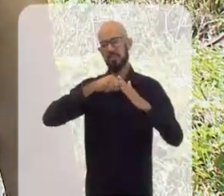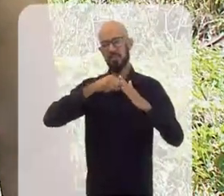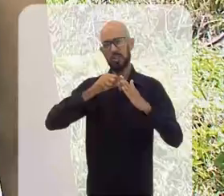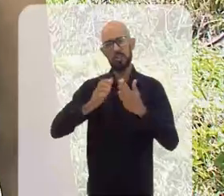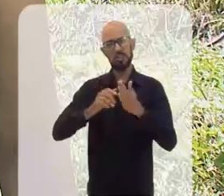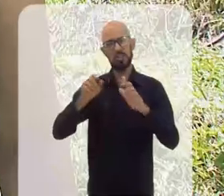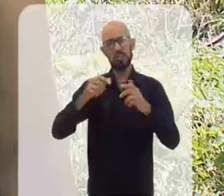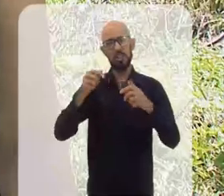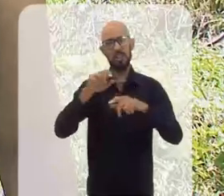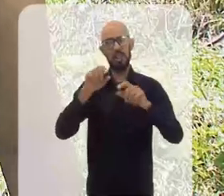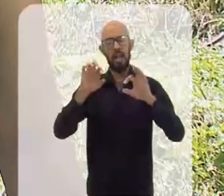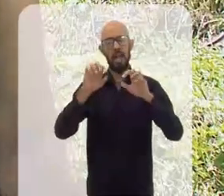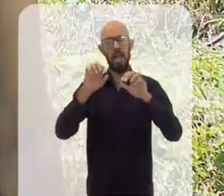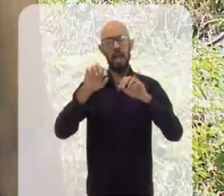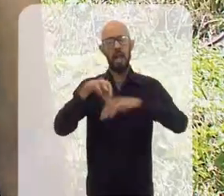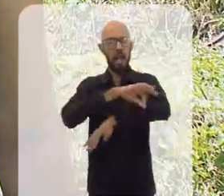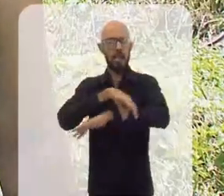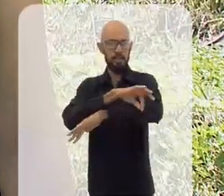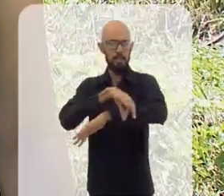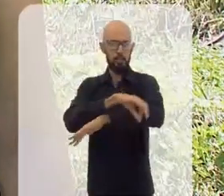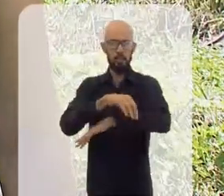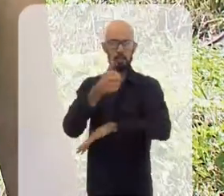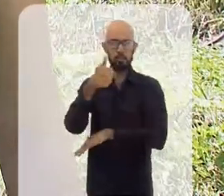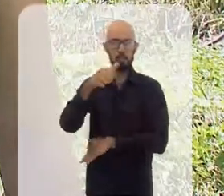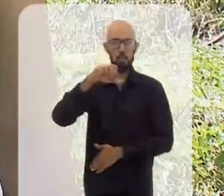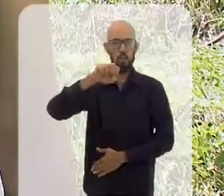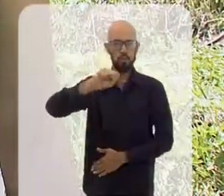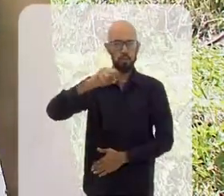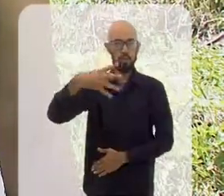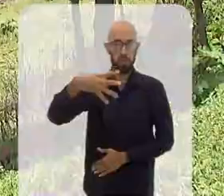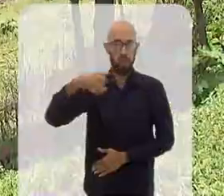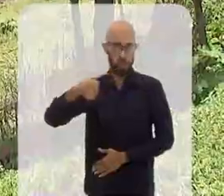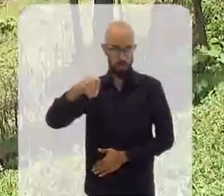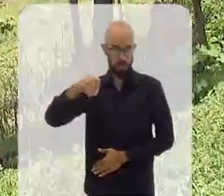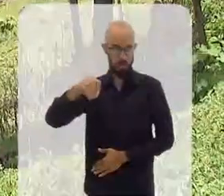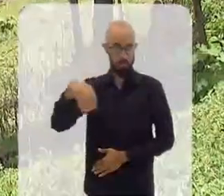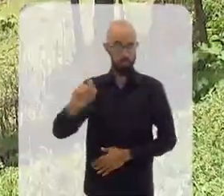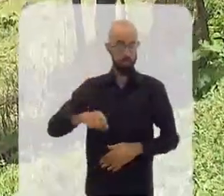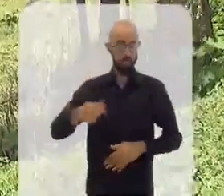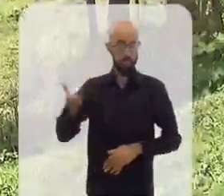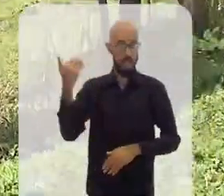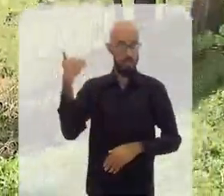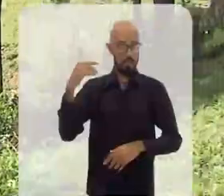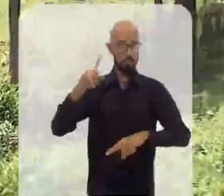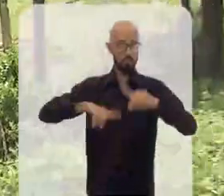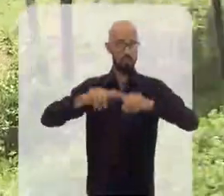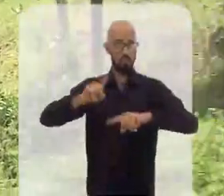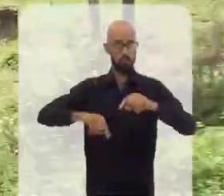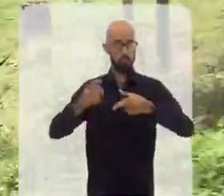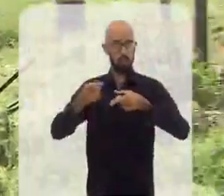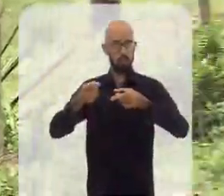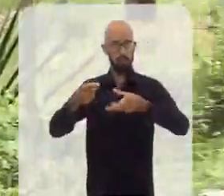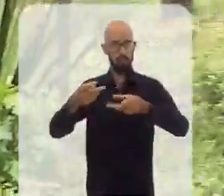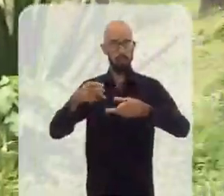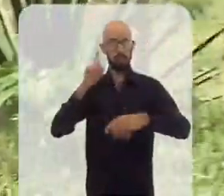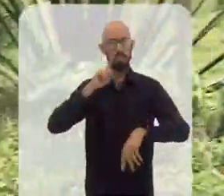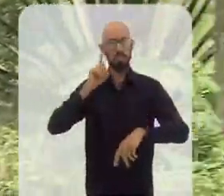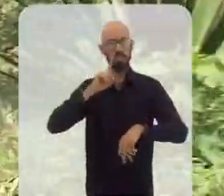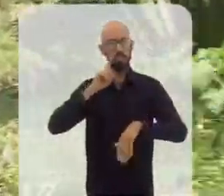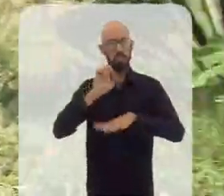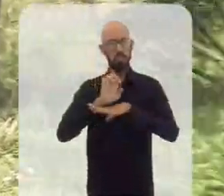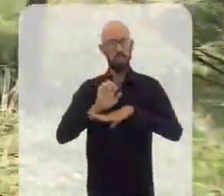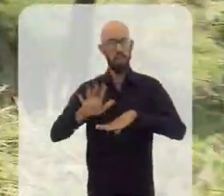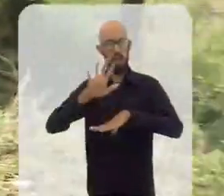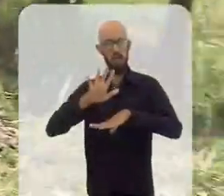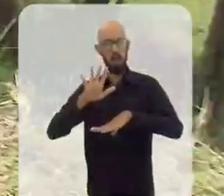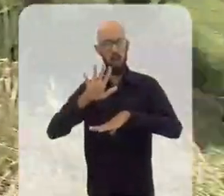fazendas do Vale do Café, foi construída em 1840. À época, os produtos da fazenda eram exportados